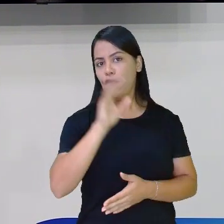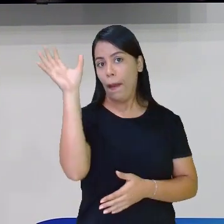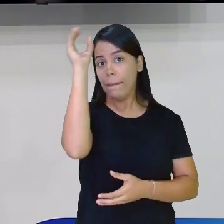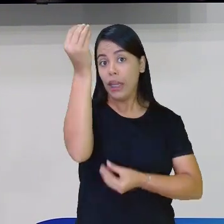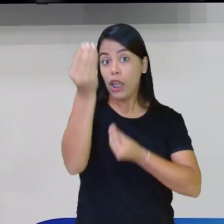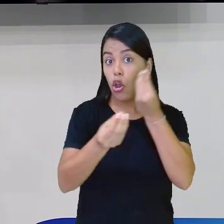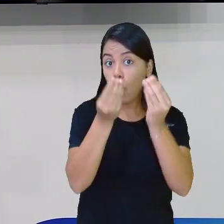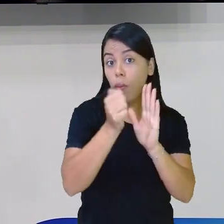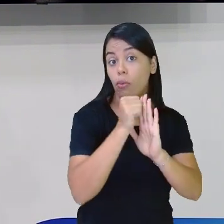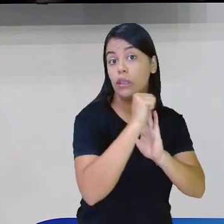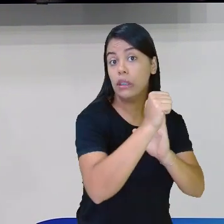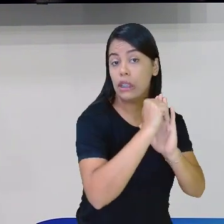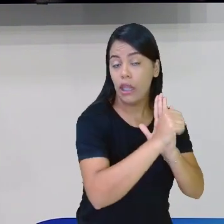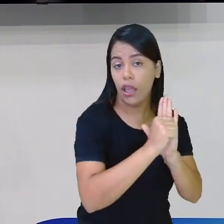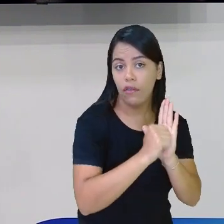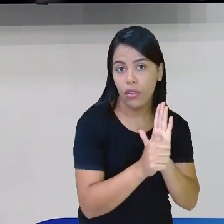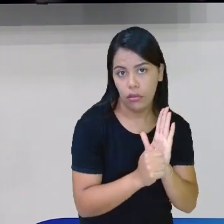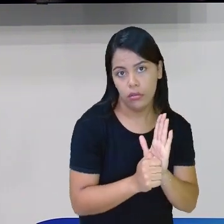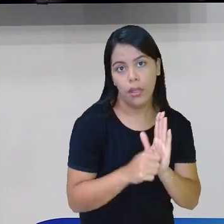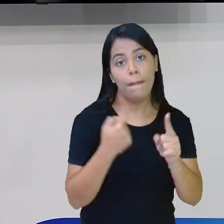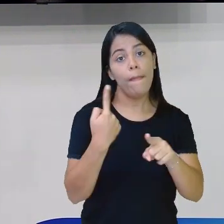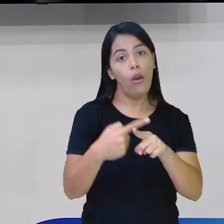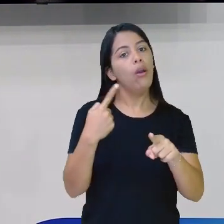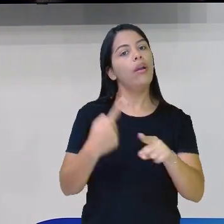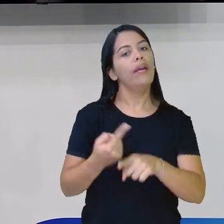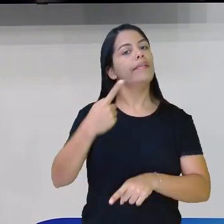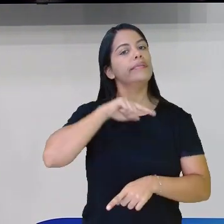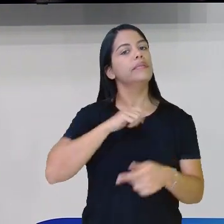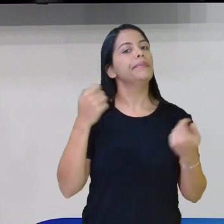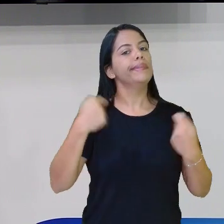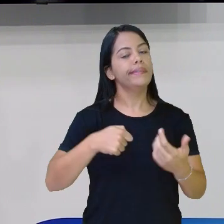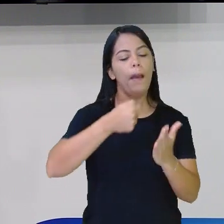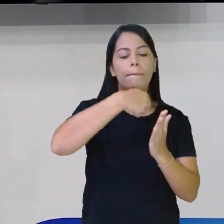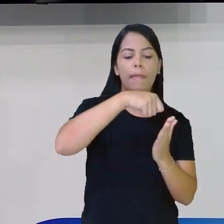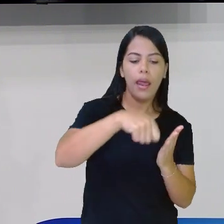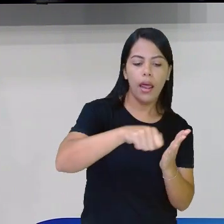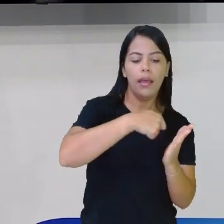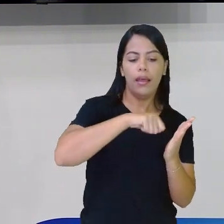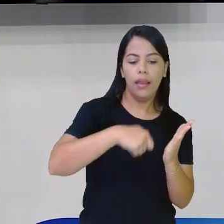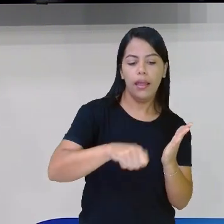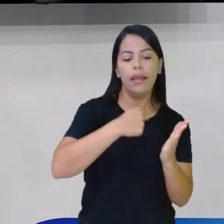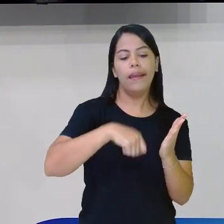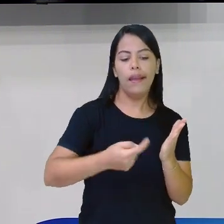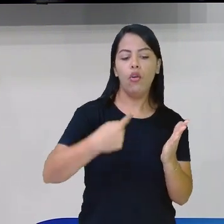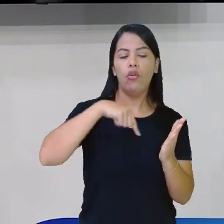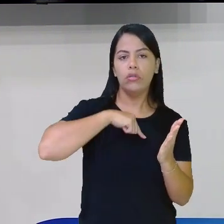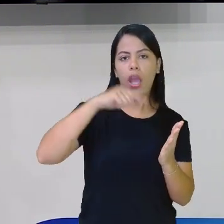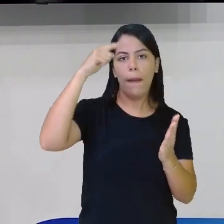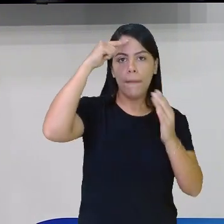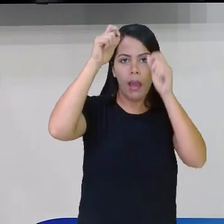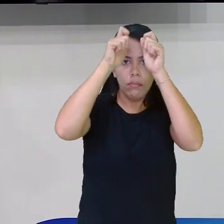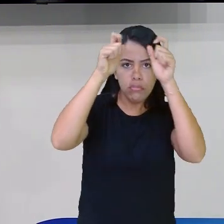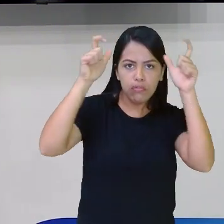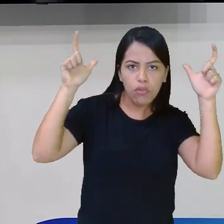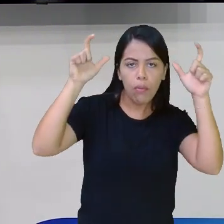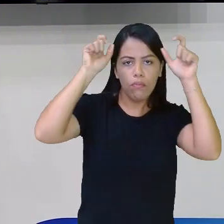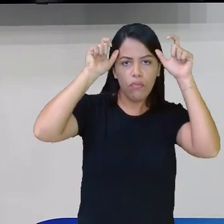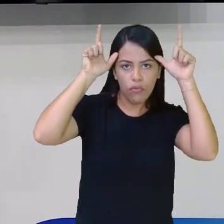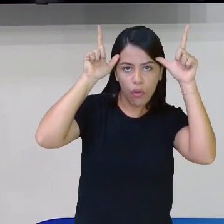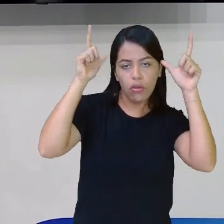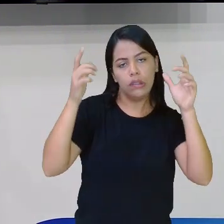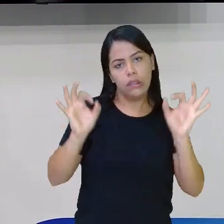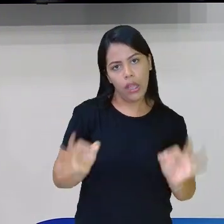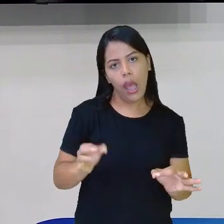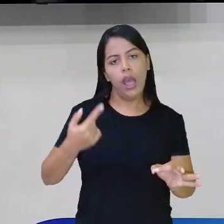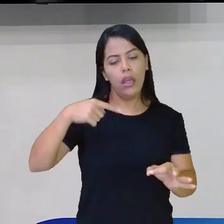escreve, tá? Porque a gente é escrevendo, não é? Que a gente desenvolve a escrita e lendo que a